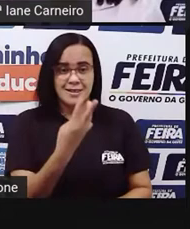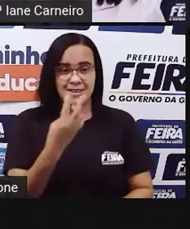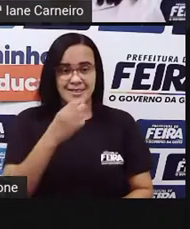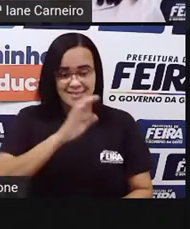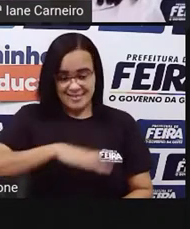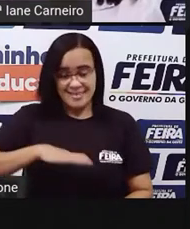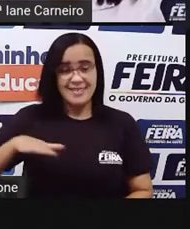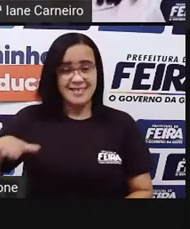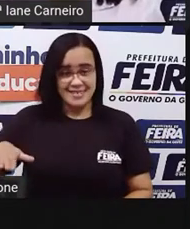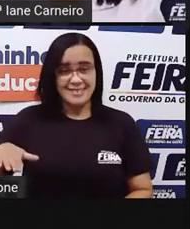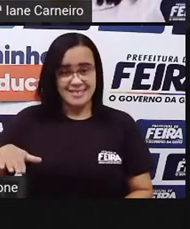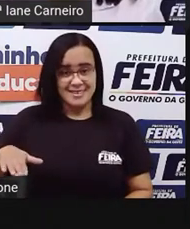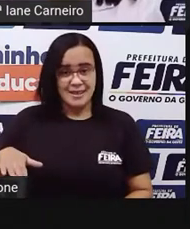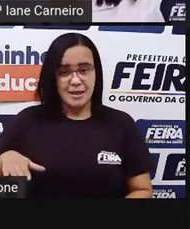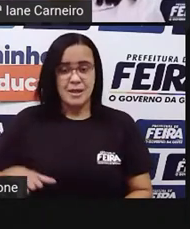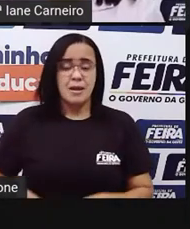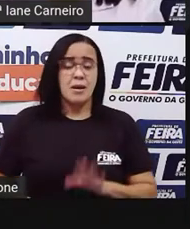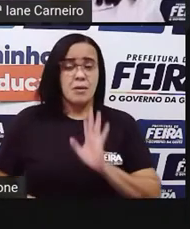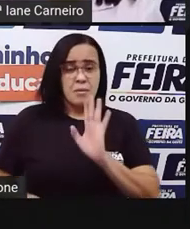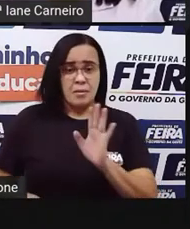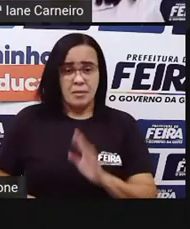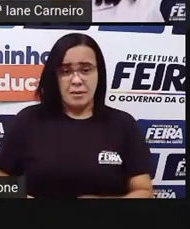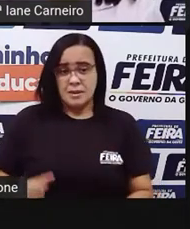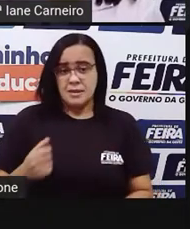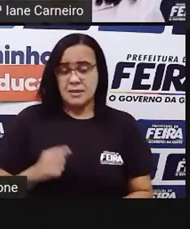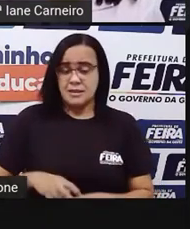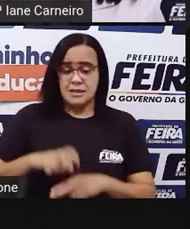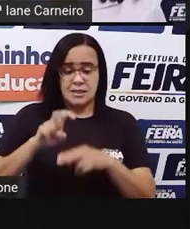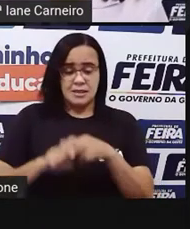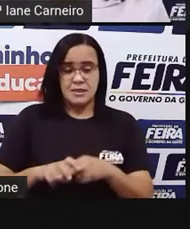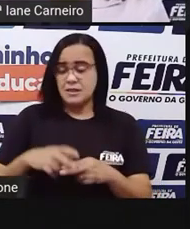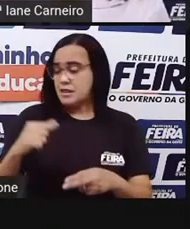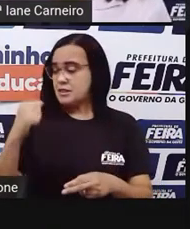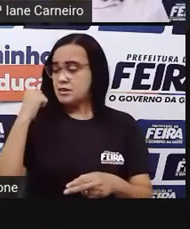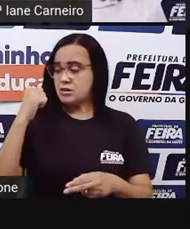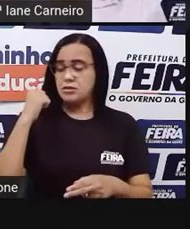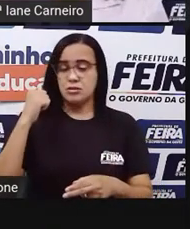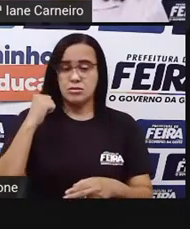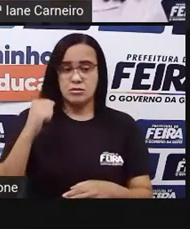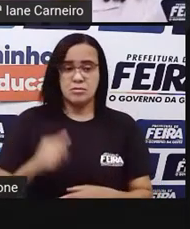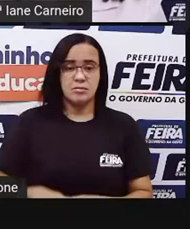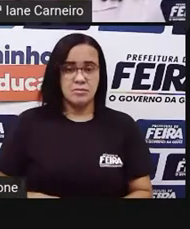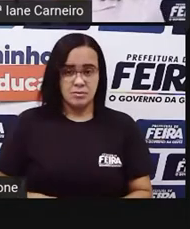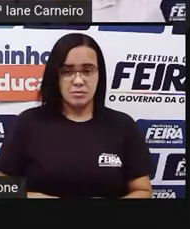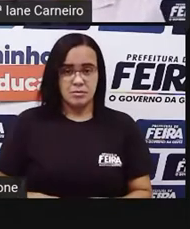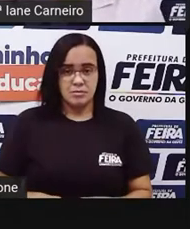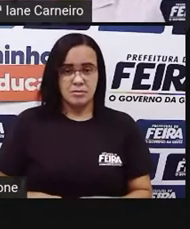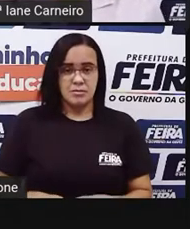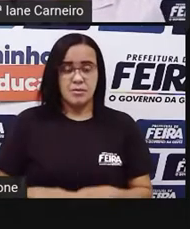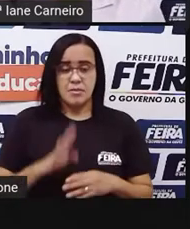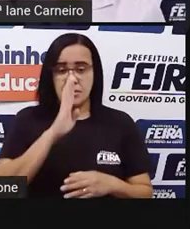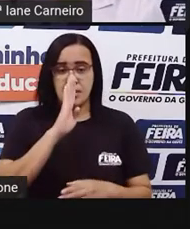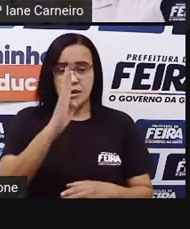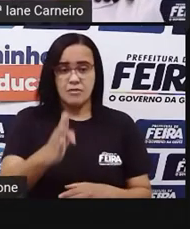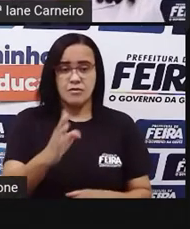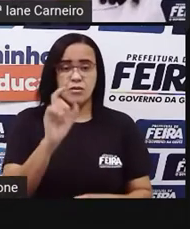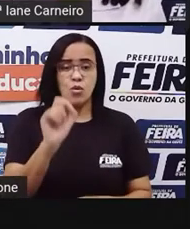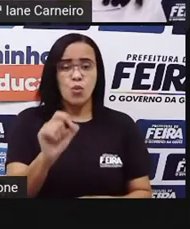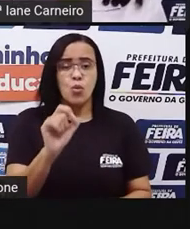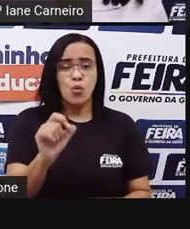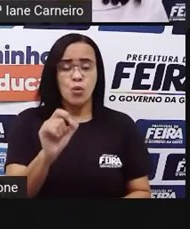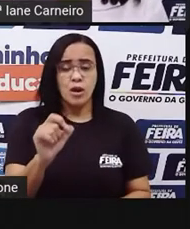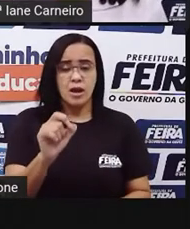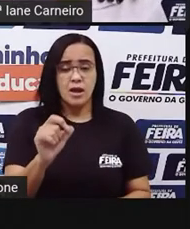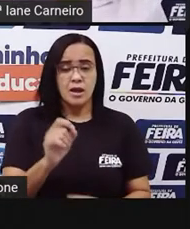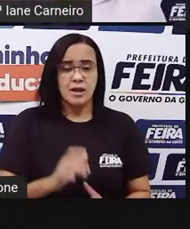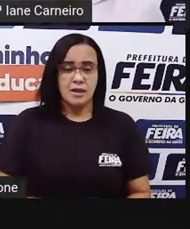virasse de costas para essas crianças aqui, o que é que estaria à frente dela? Se ela ficasse de